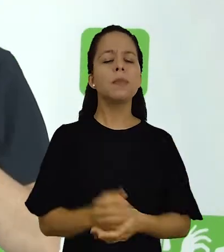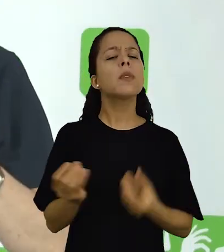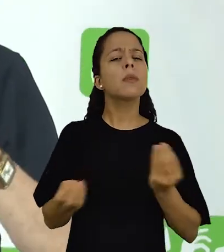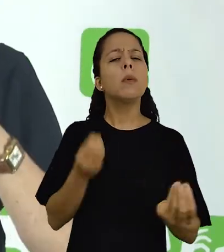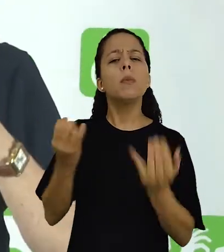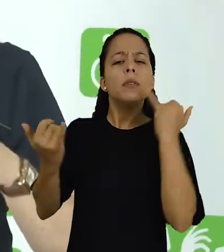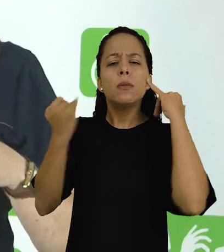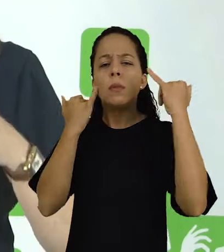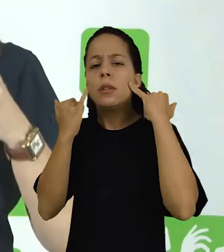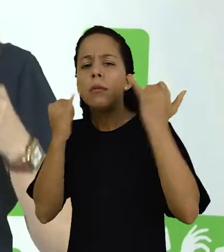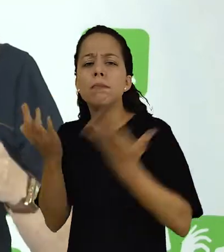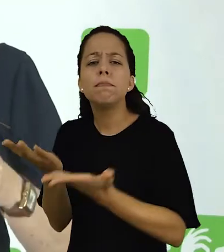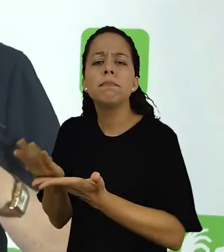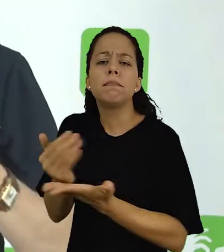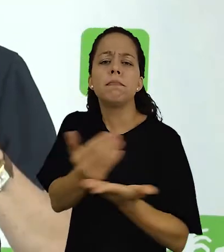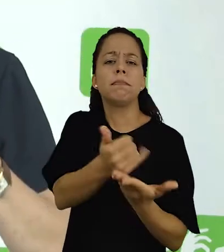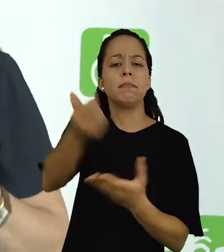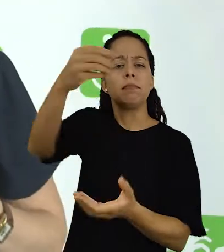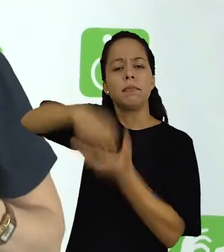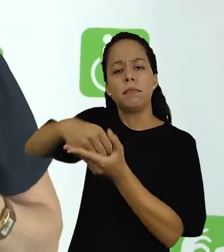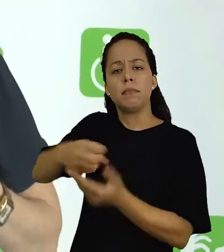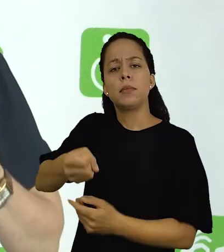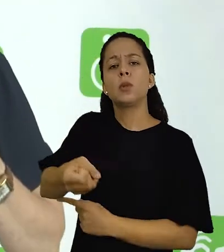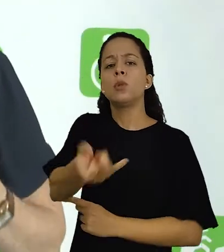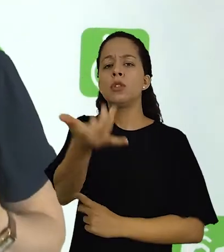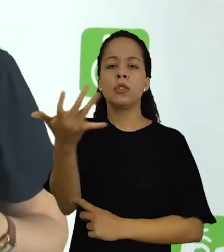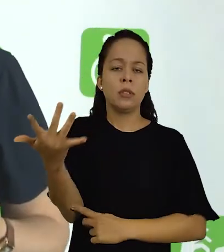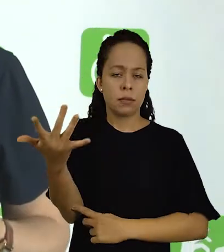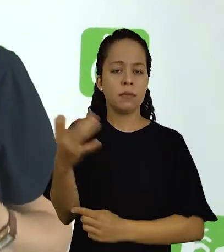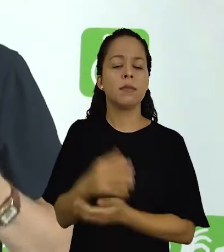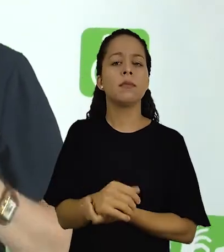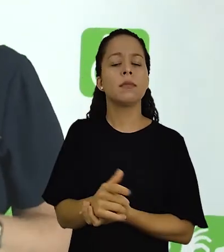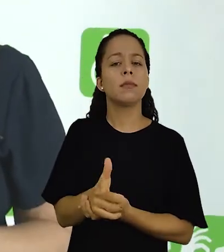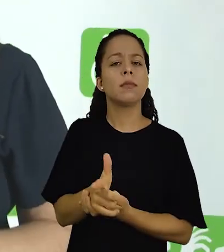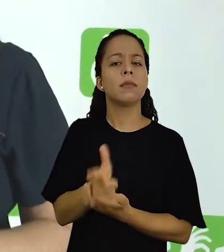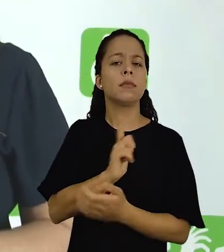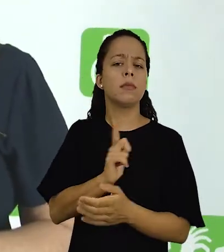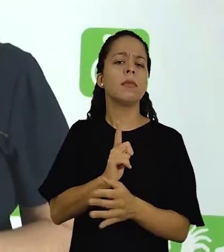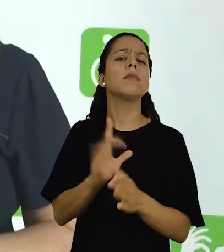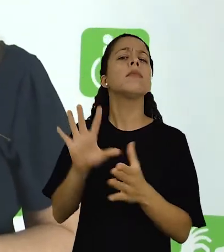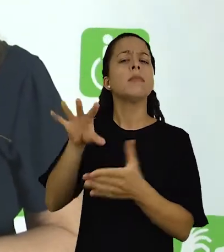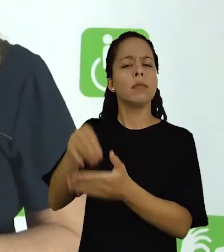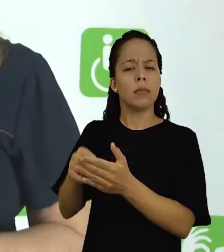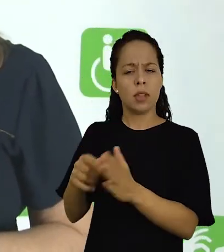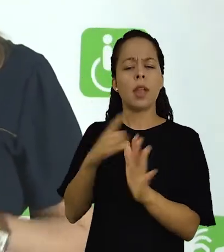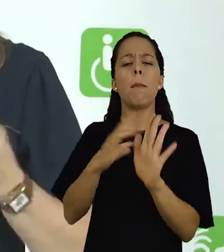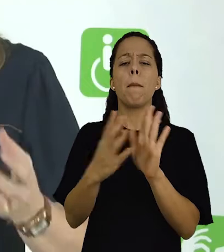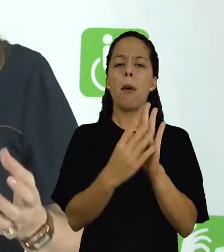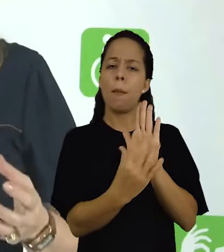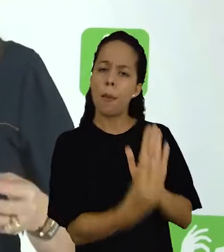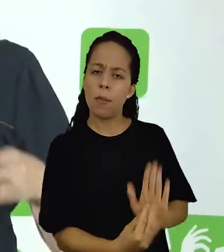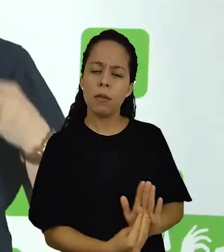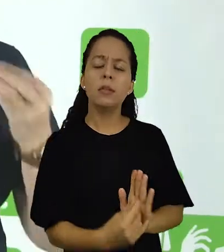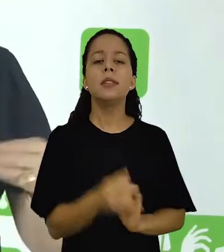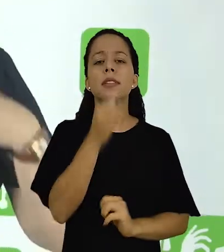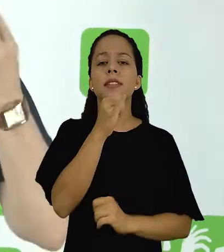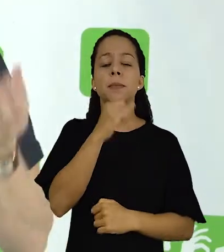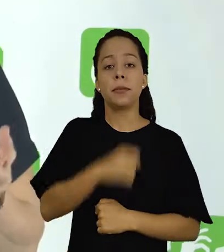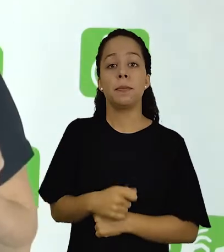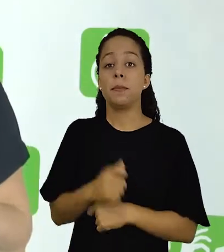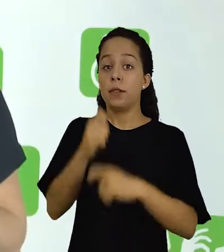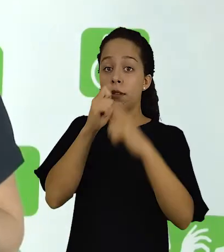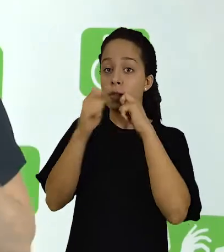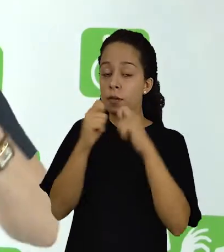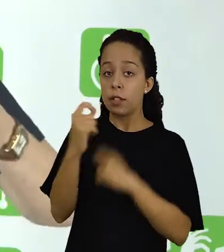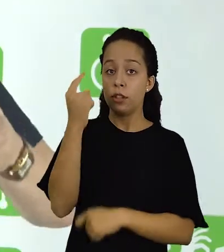Os meios de coleta de dados na pesquisa quantitativa, eles são estruturados. E entre eles estão,